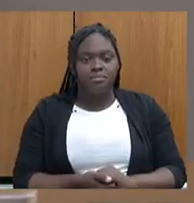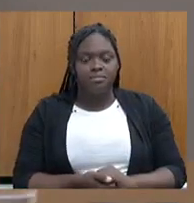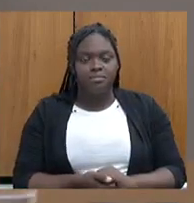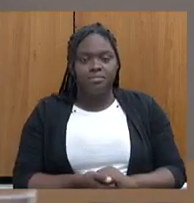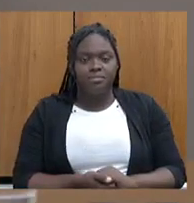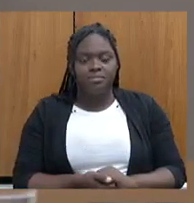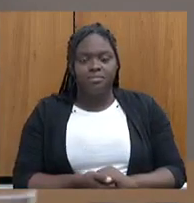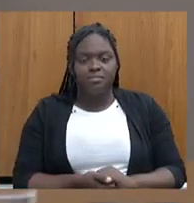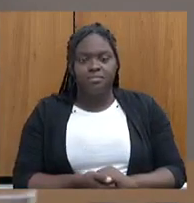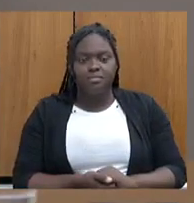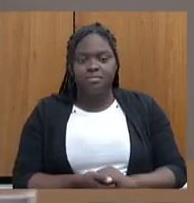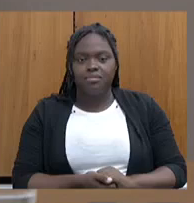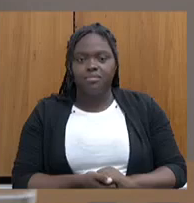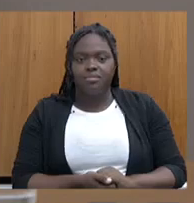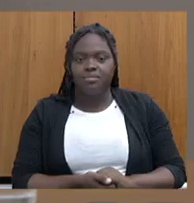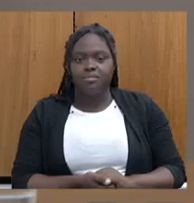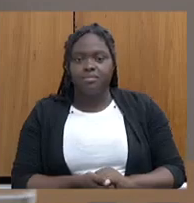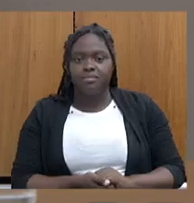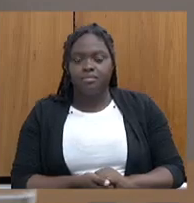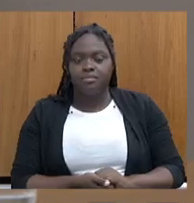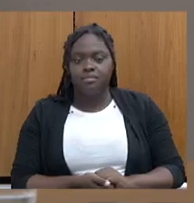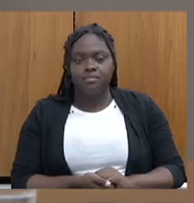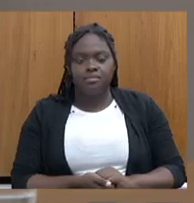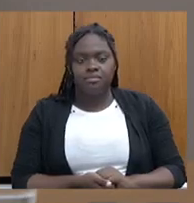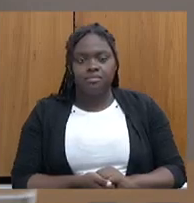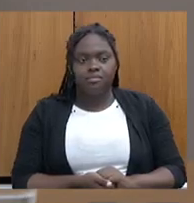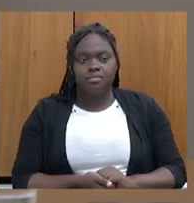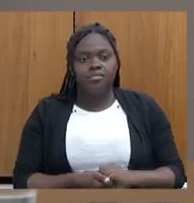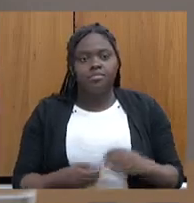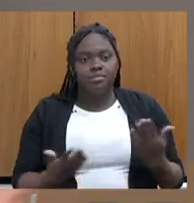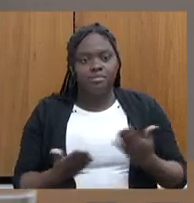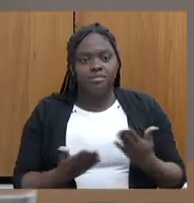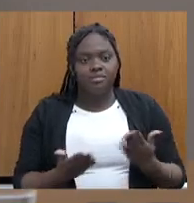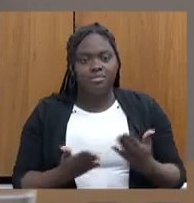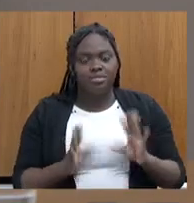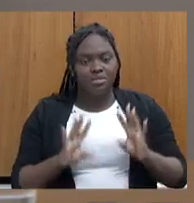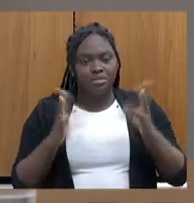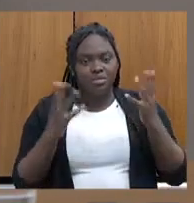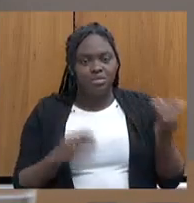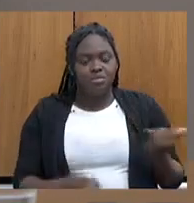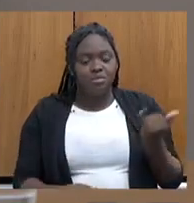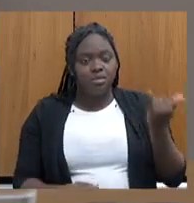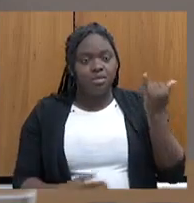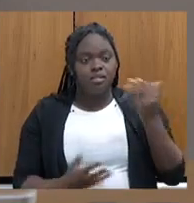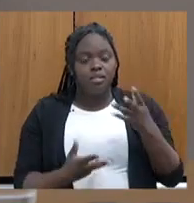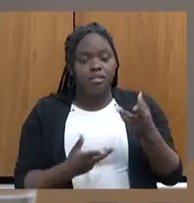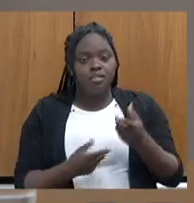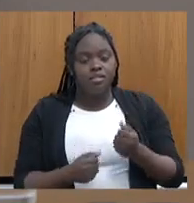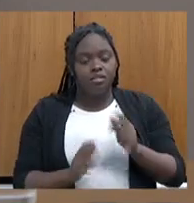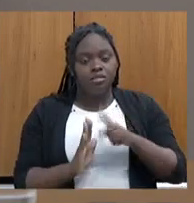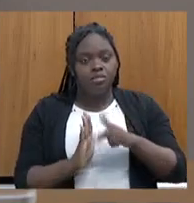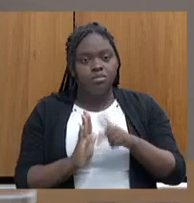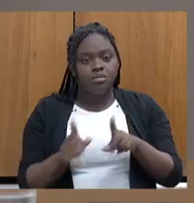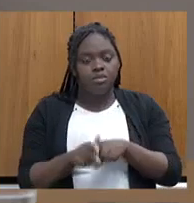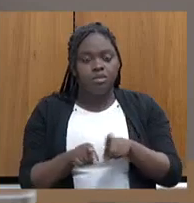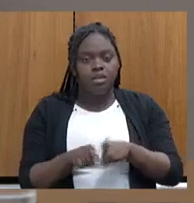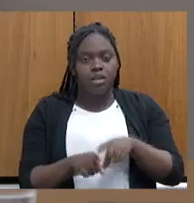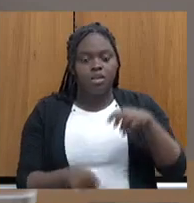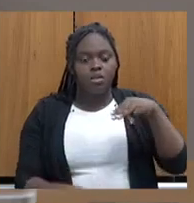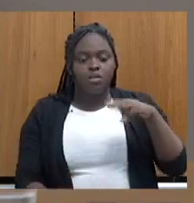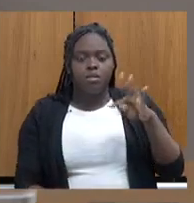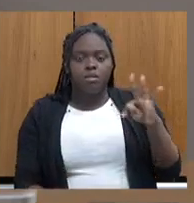para o canto da rua. E hoje eu vim de um evento muito importante que o MP aderiu a esse projeto também. O MT, que é o